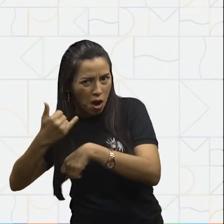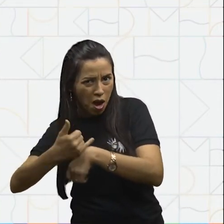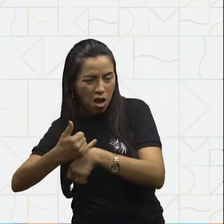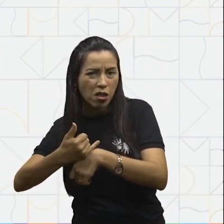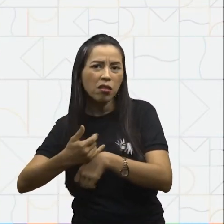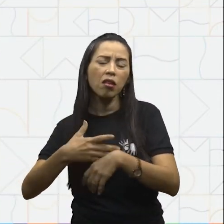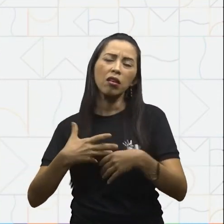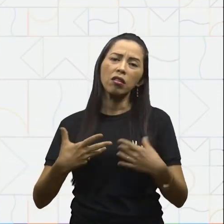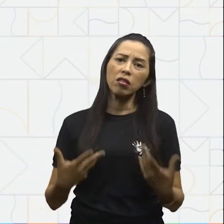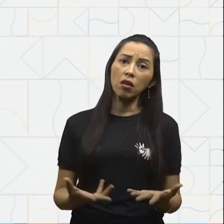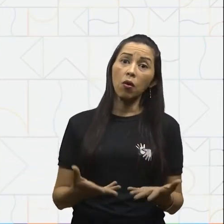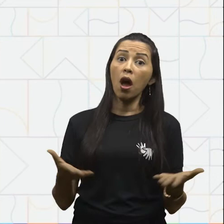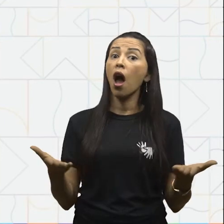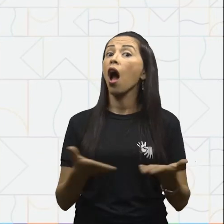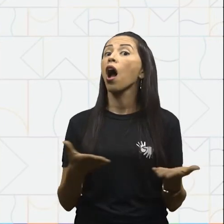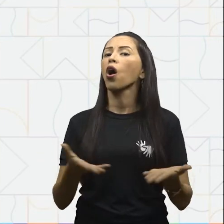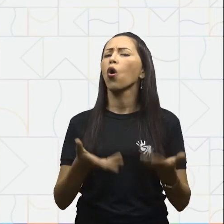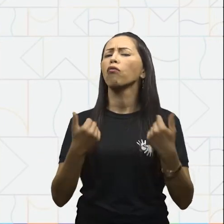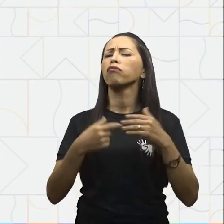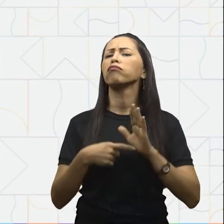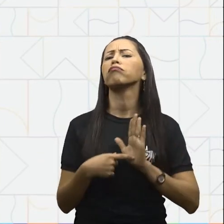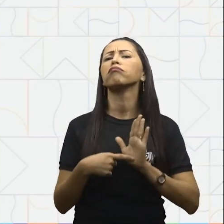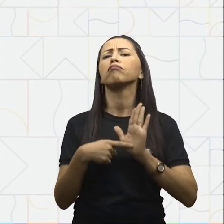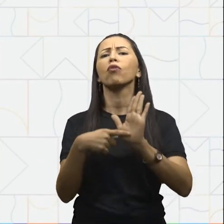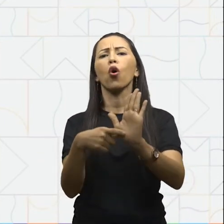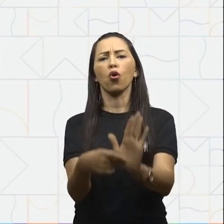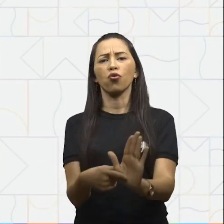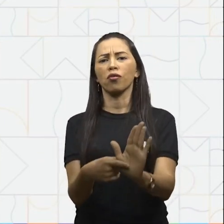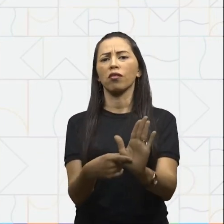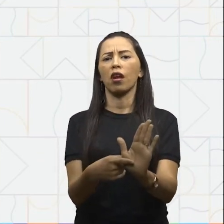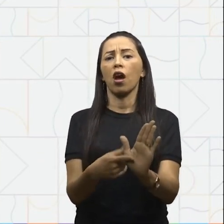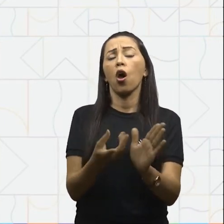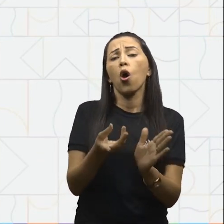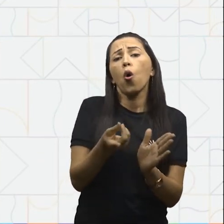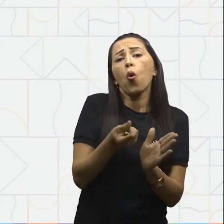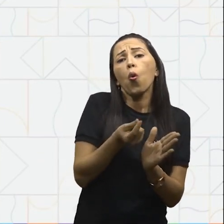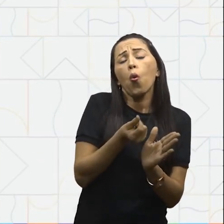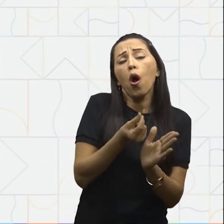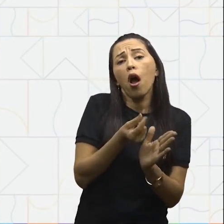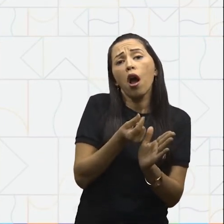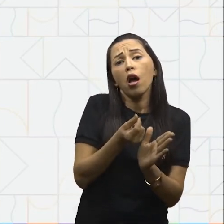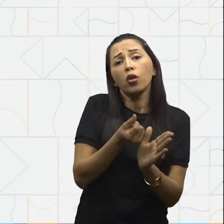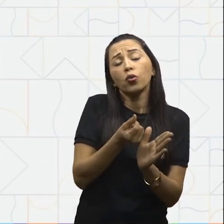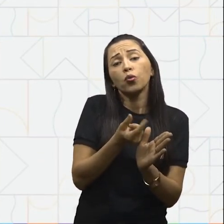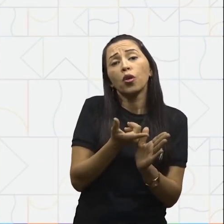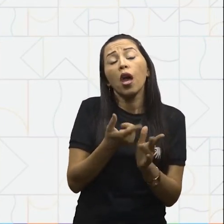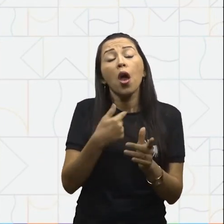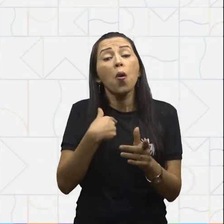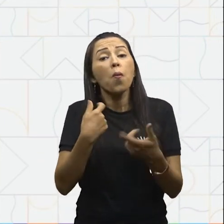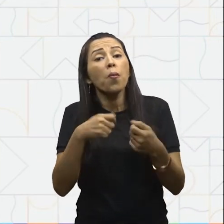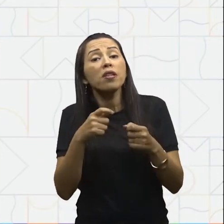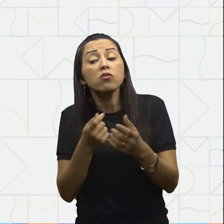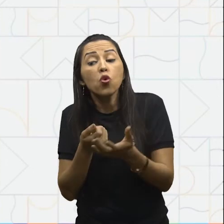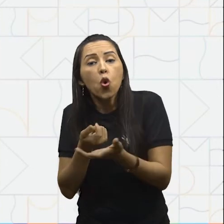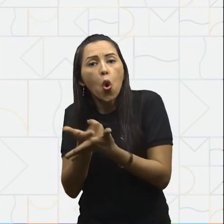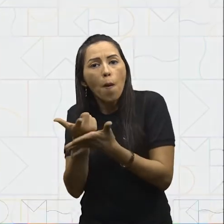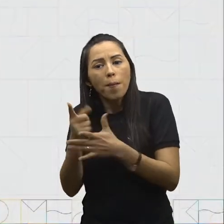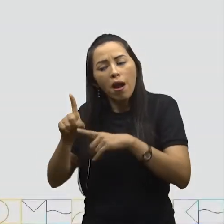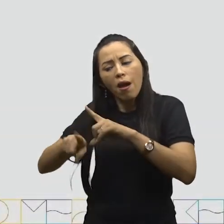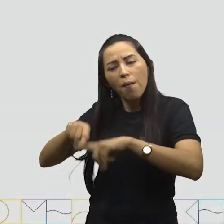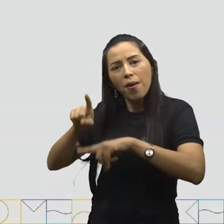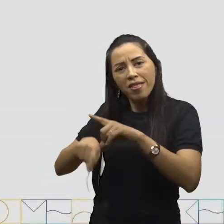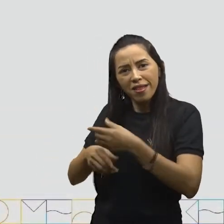a quantidade de dinheiro que eu preciso para comprar esses